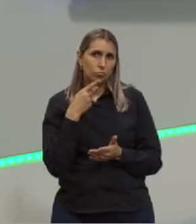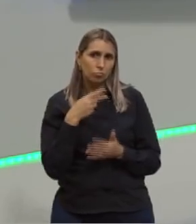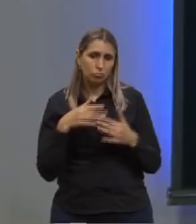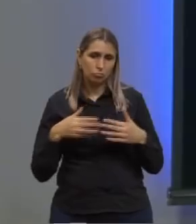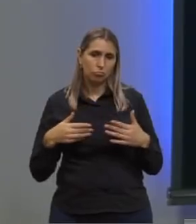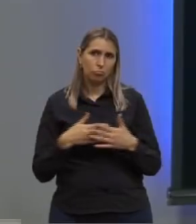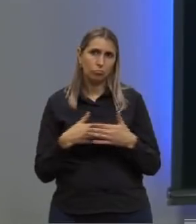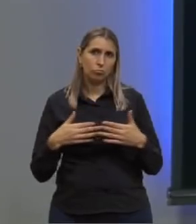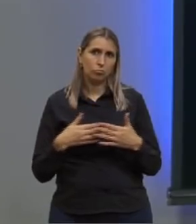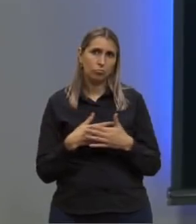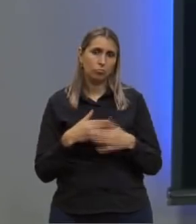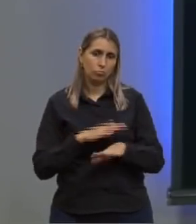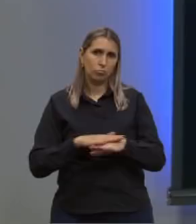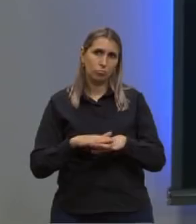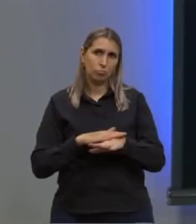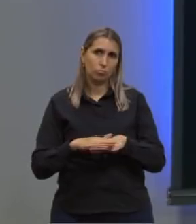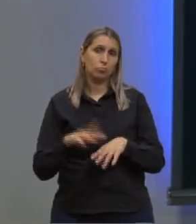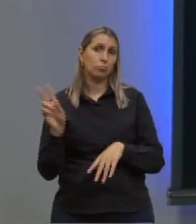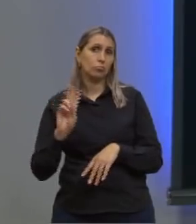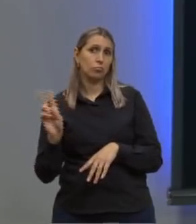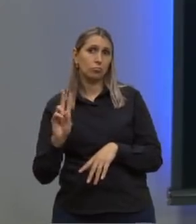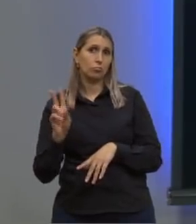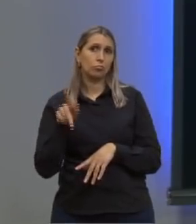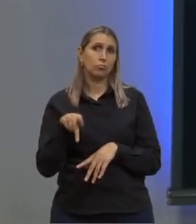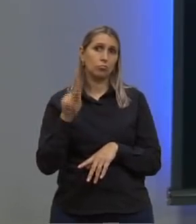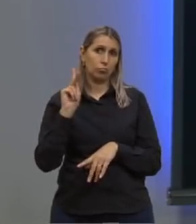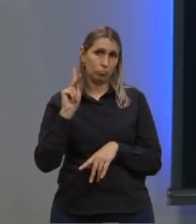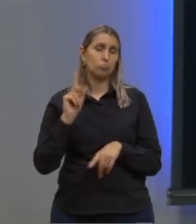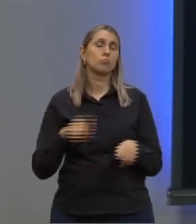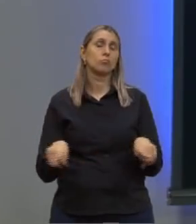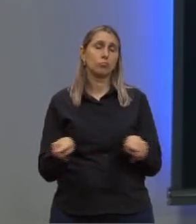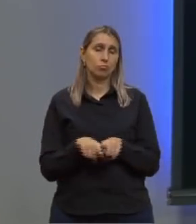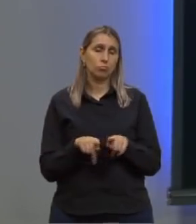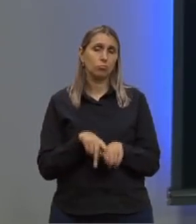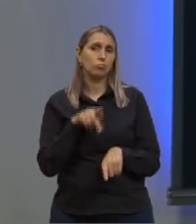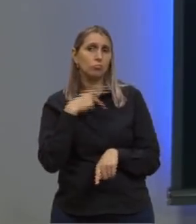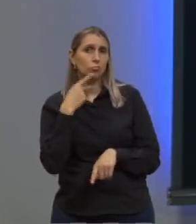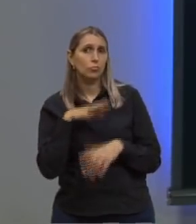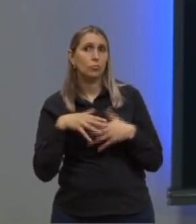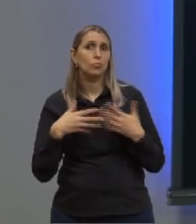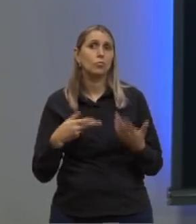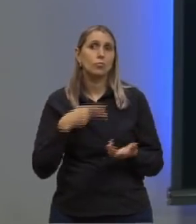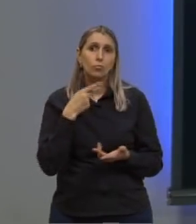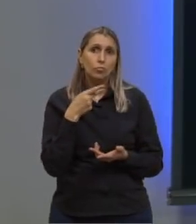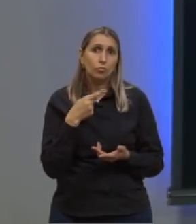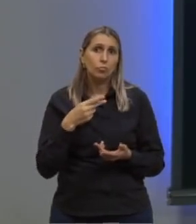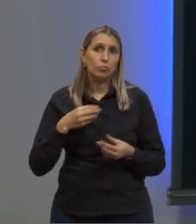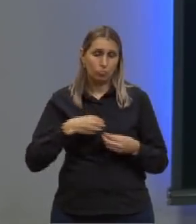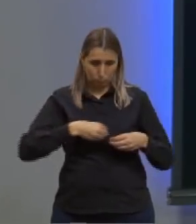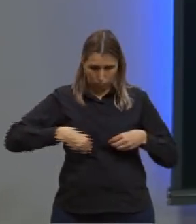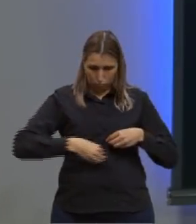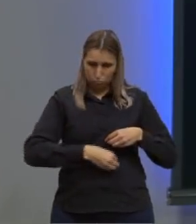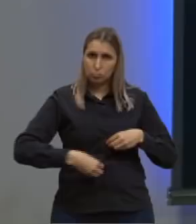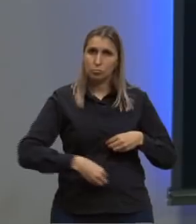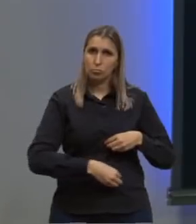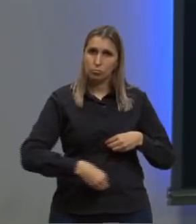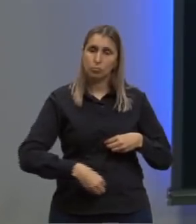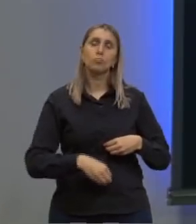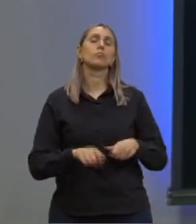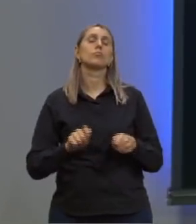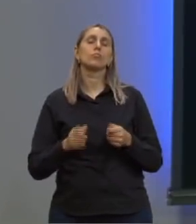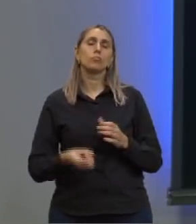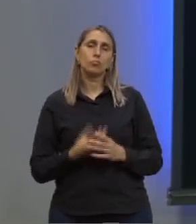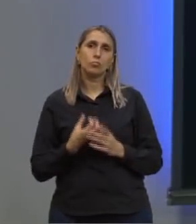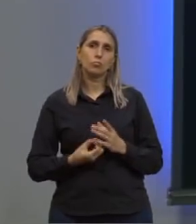tecido epitelial. E a vitamina K, também já citei quando a gente falou de intestino, ela é produzida